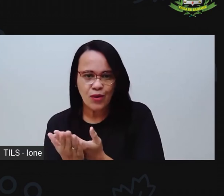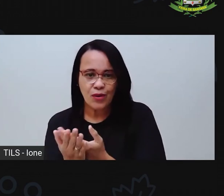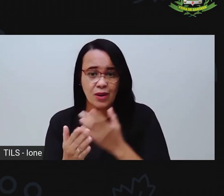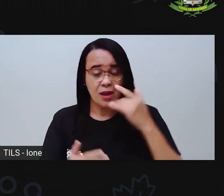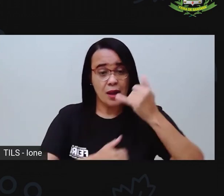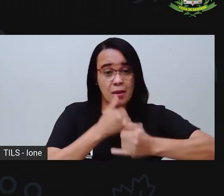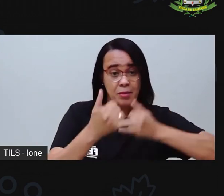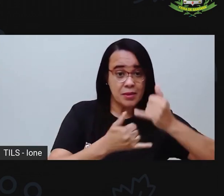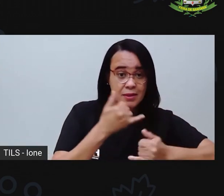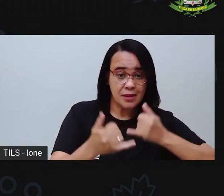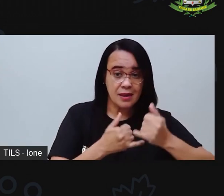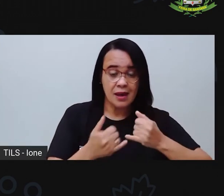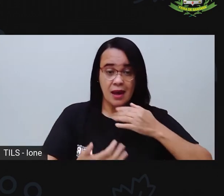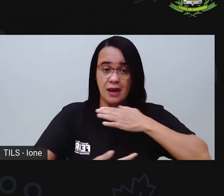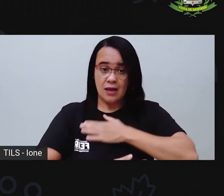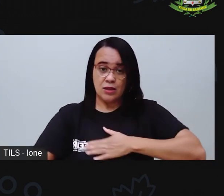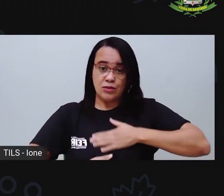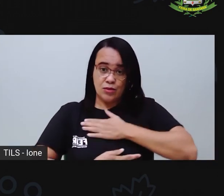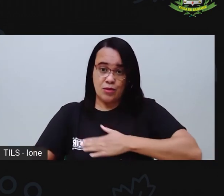banho, ó,